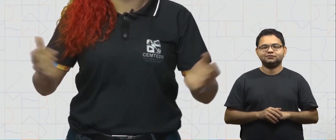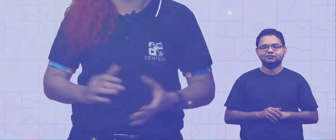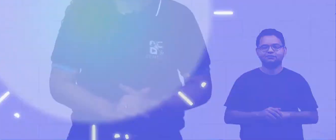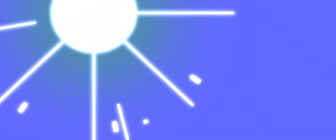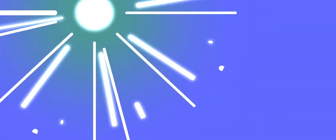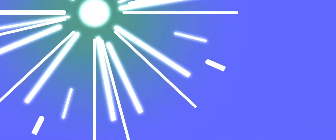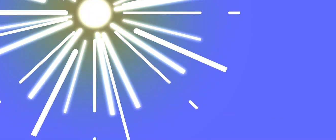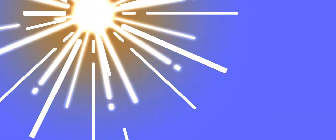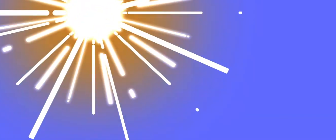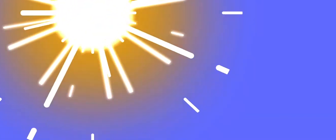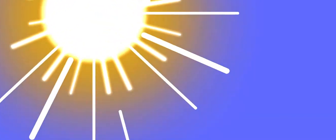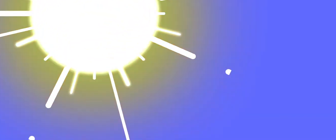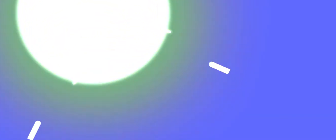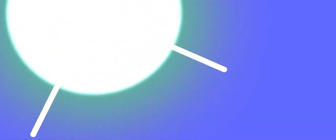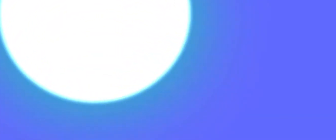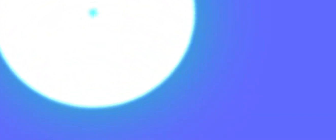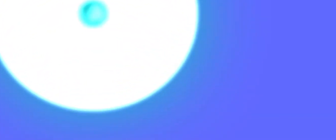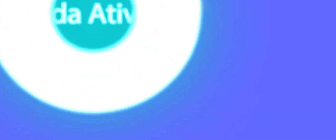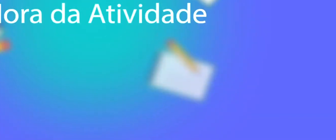atividade.